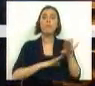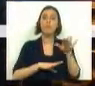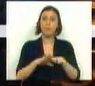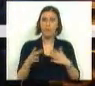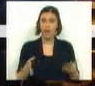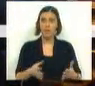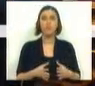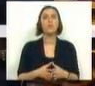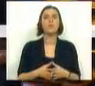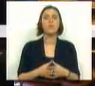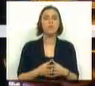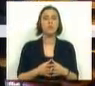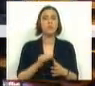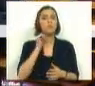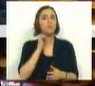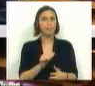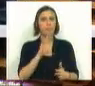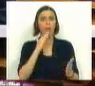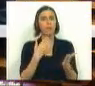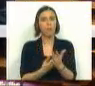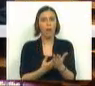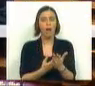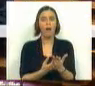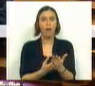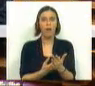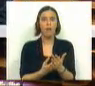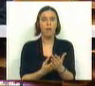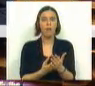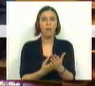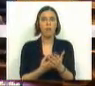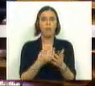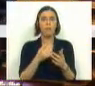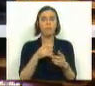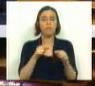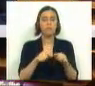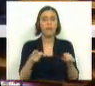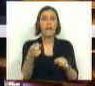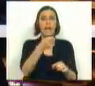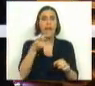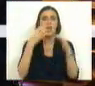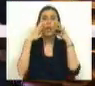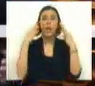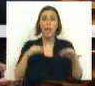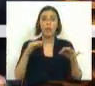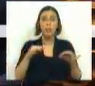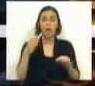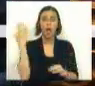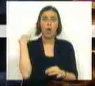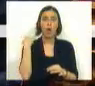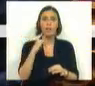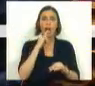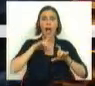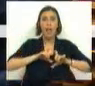a concessão de uma exploração de gás natural na Costa Algarvia